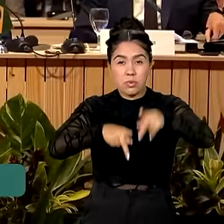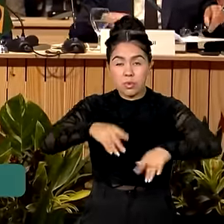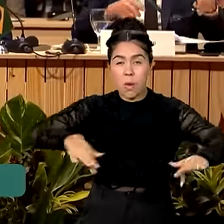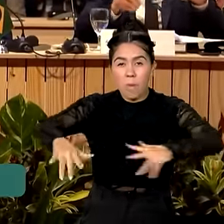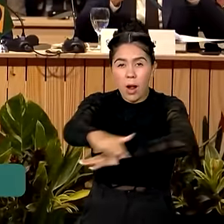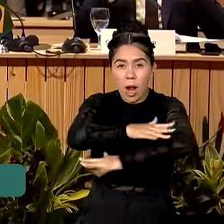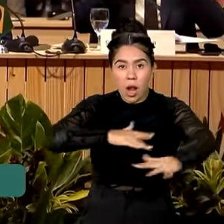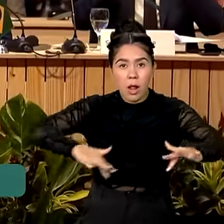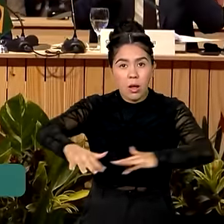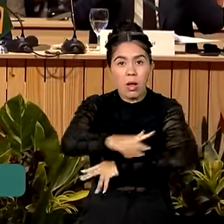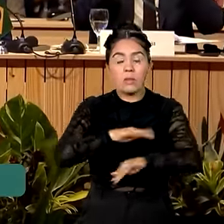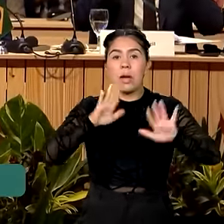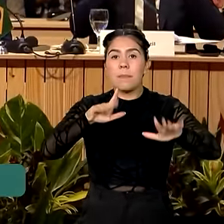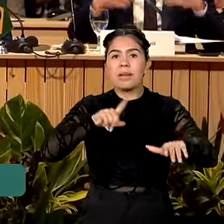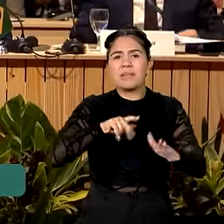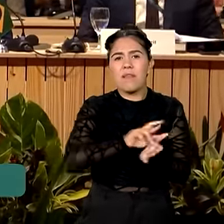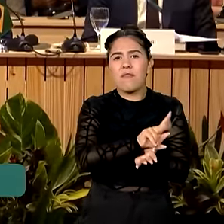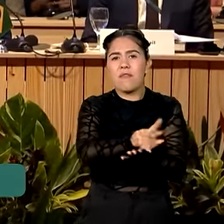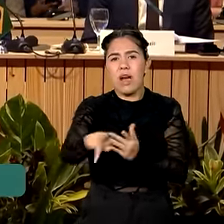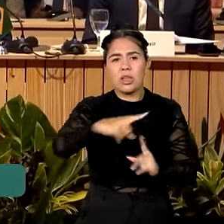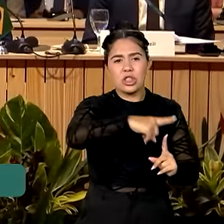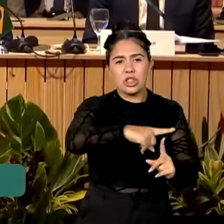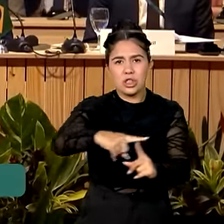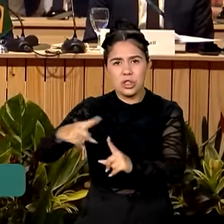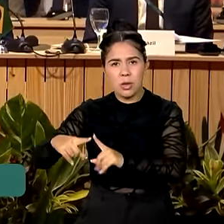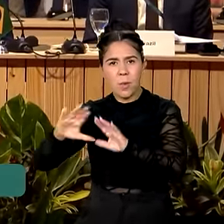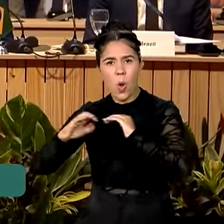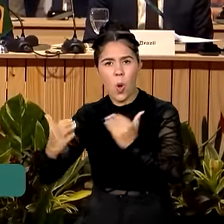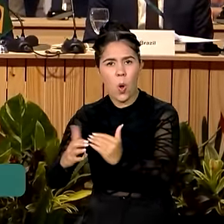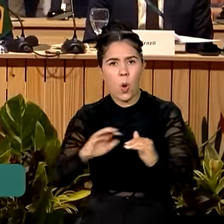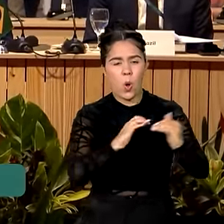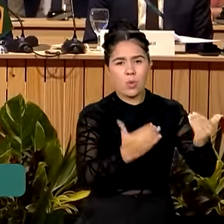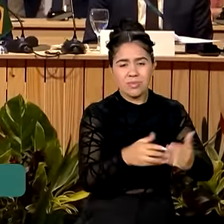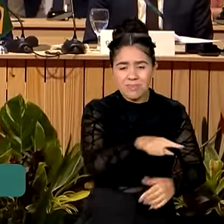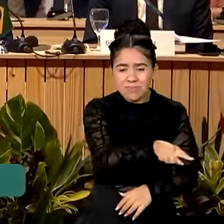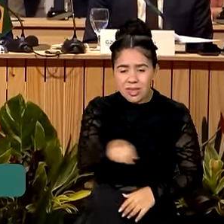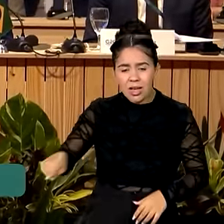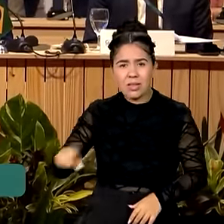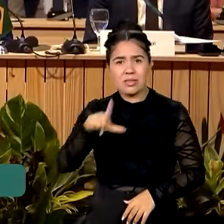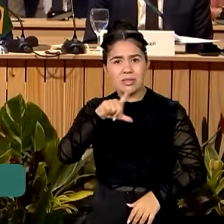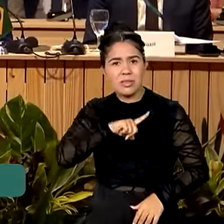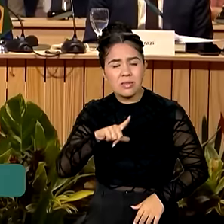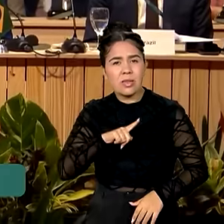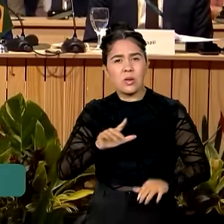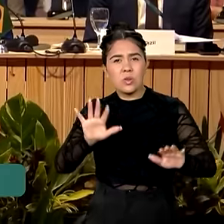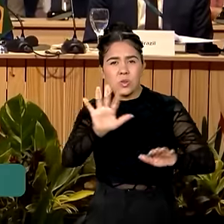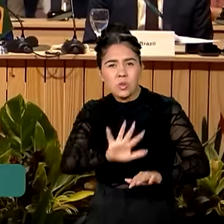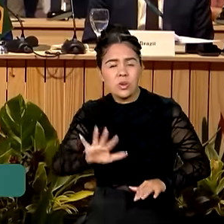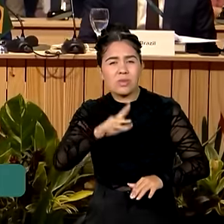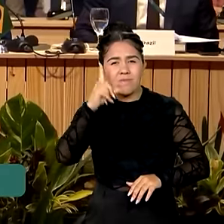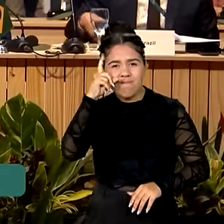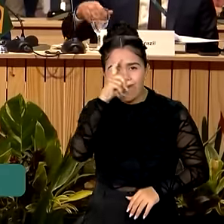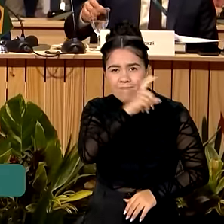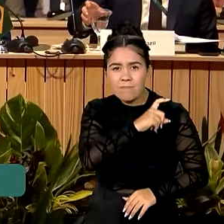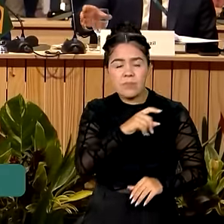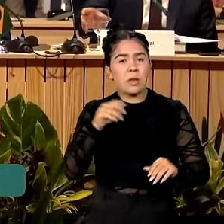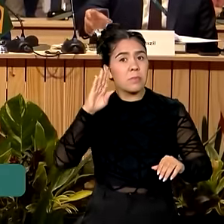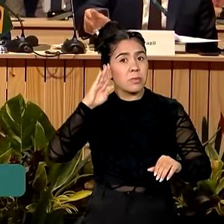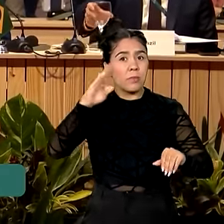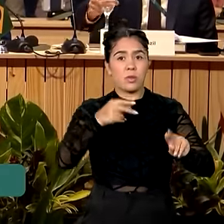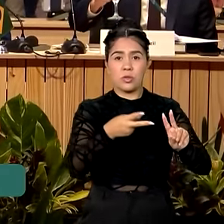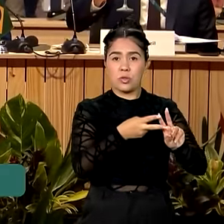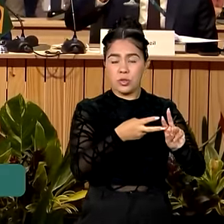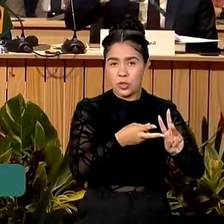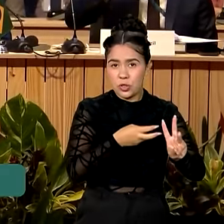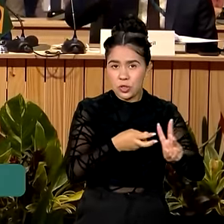além de diversas comunidades em situação de vulnerabilidade, incluindo os povos indígenas. Esse